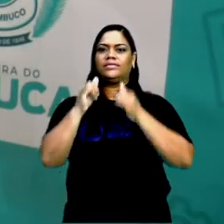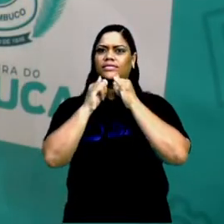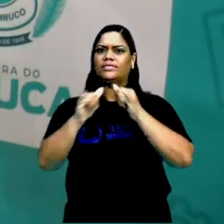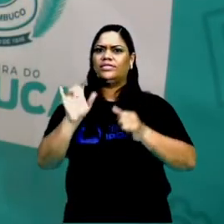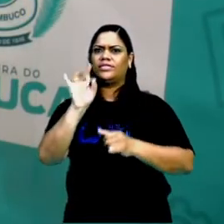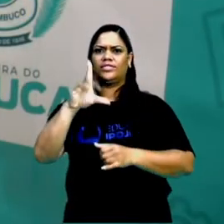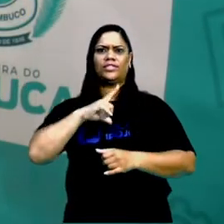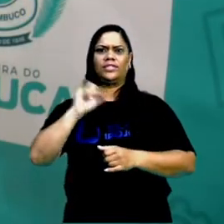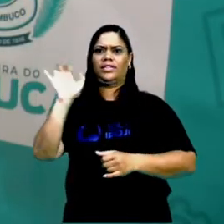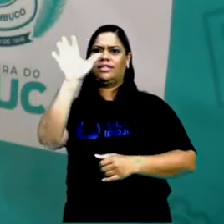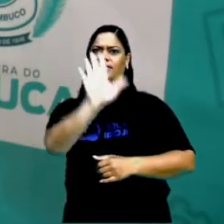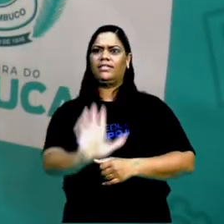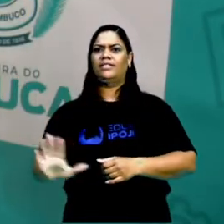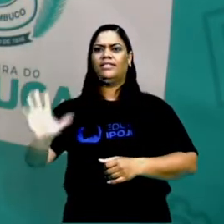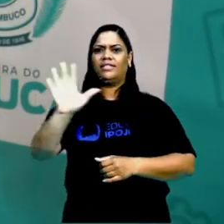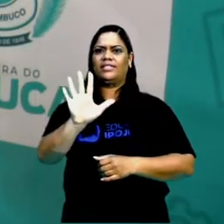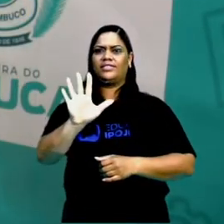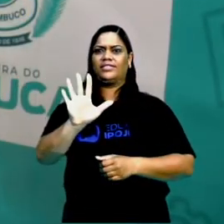só tinha imagem.